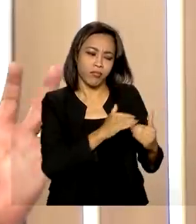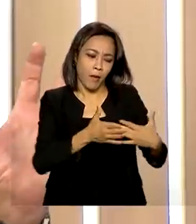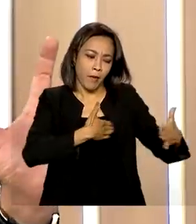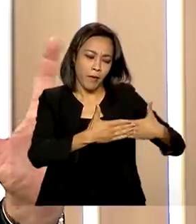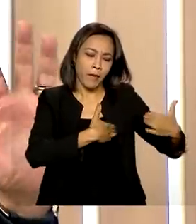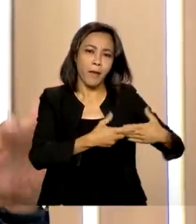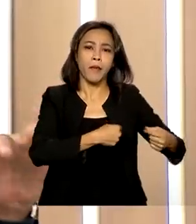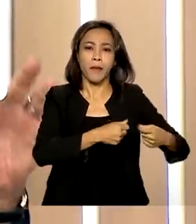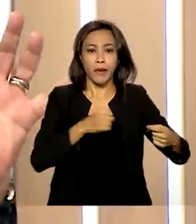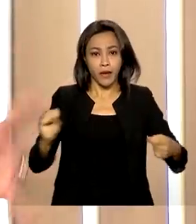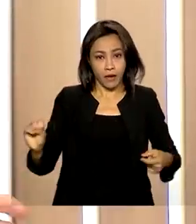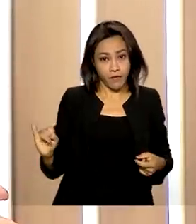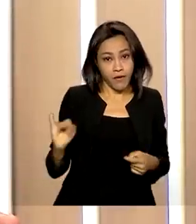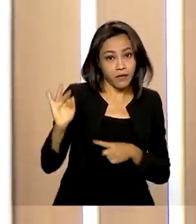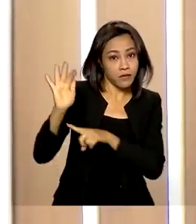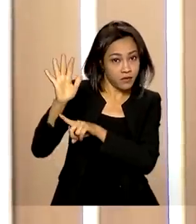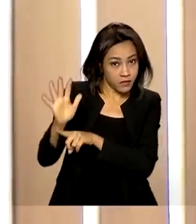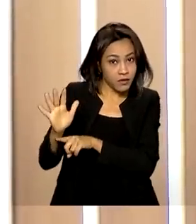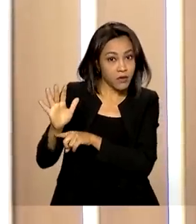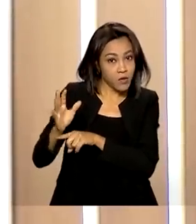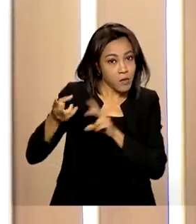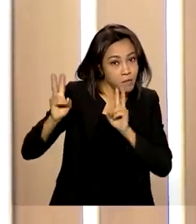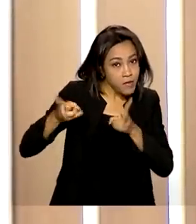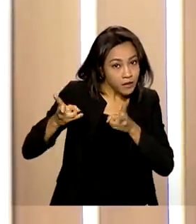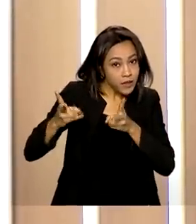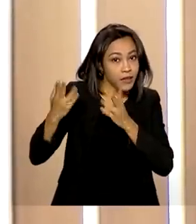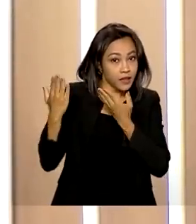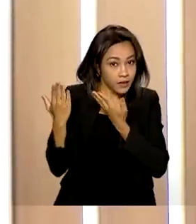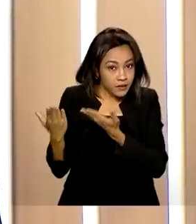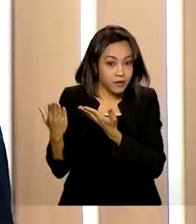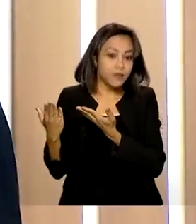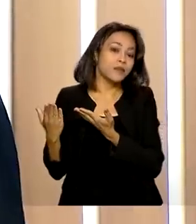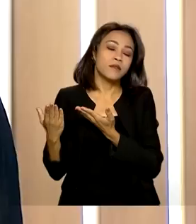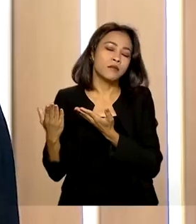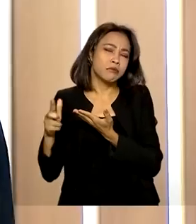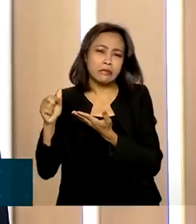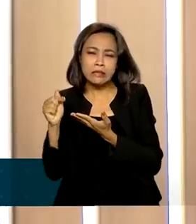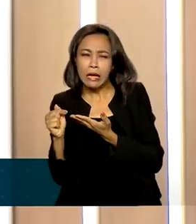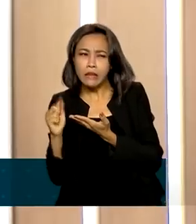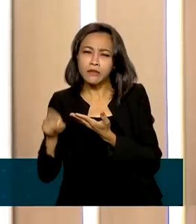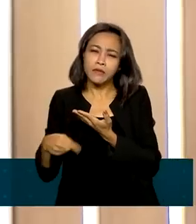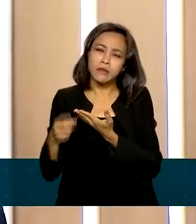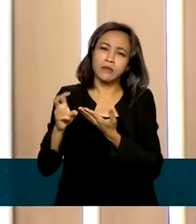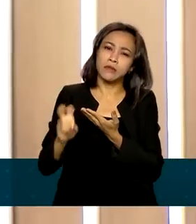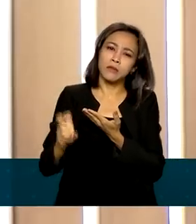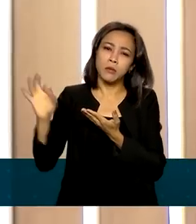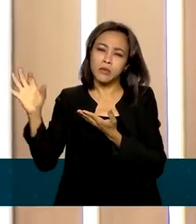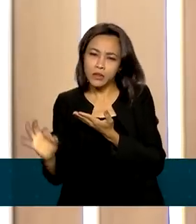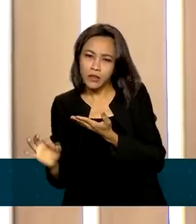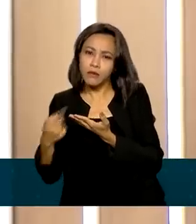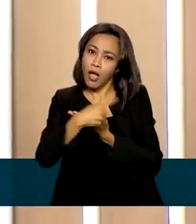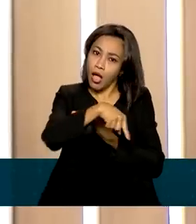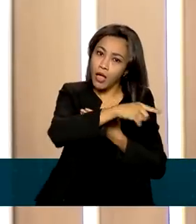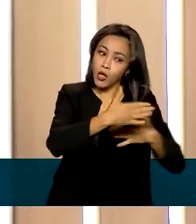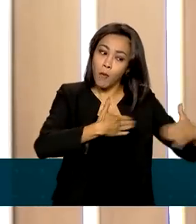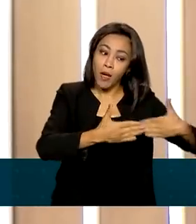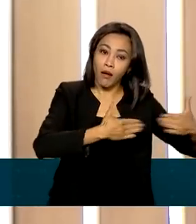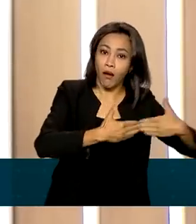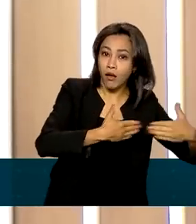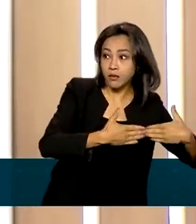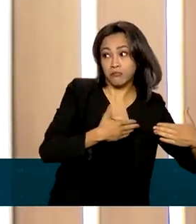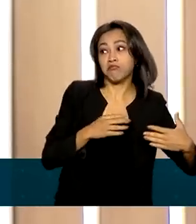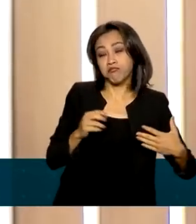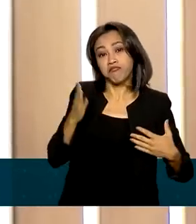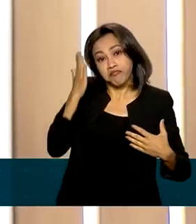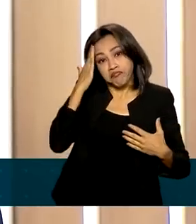inflação deve estar, se situar nesse patamar em torno de alguma coisa, em torno de 7,5%, é o que o mercado espera. E isso